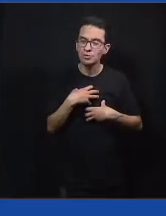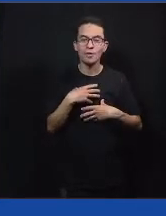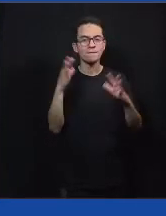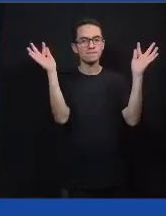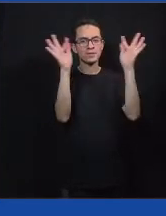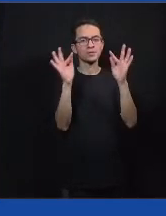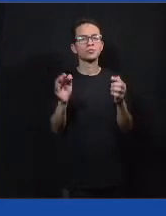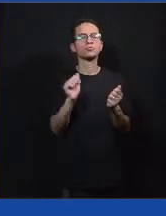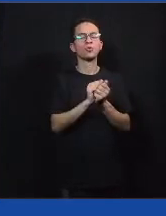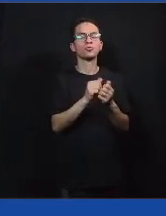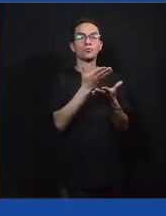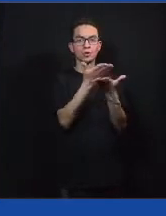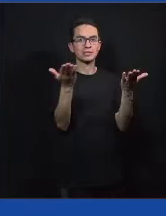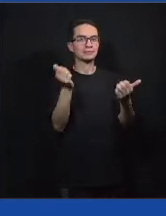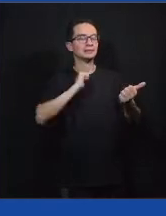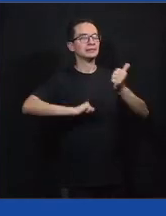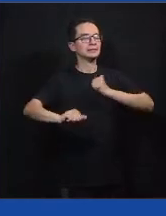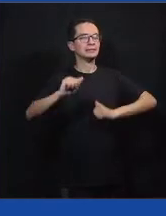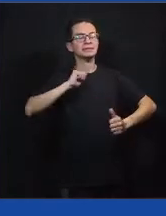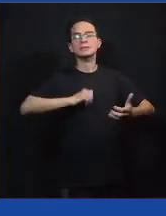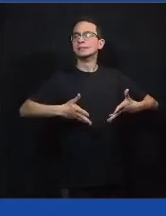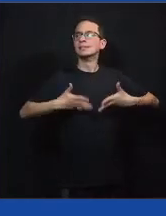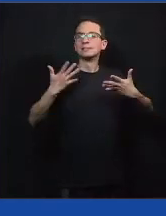ansiosa para esse diálogo super importante.